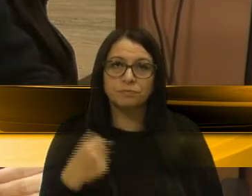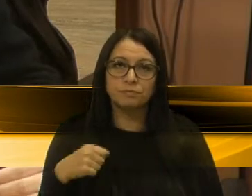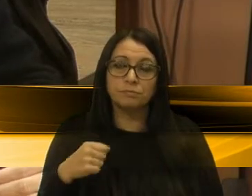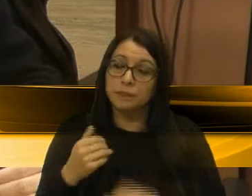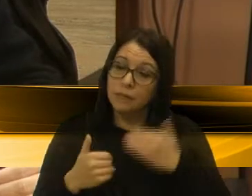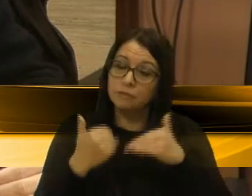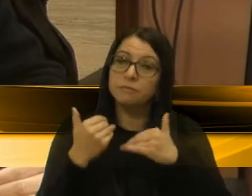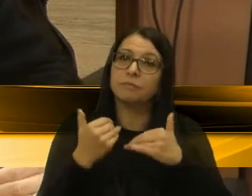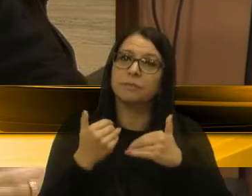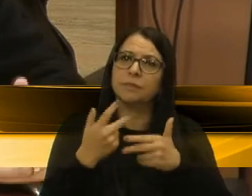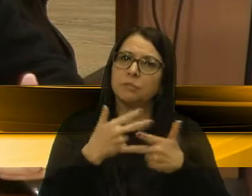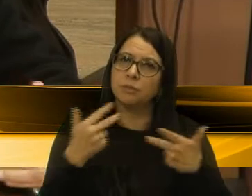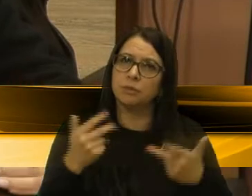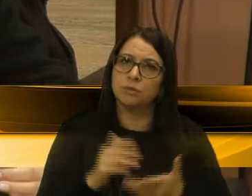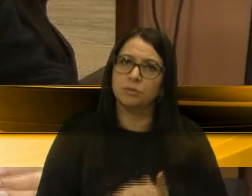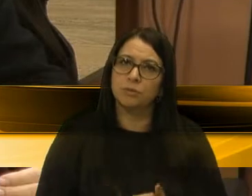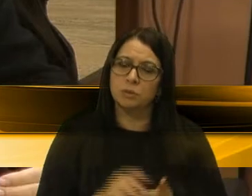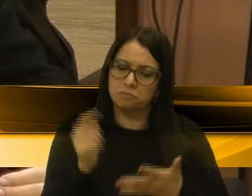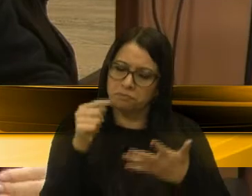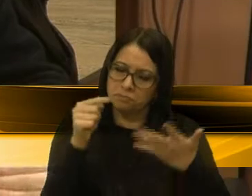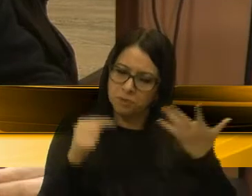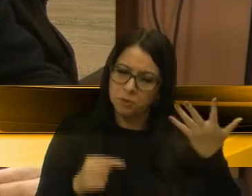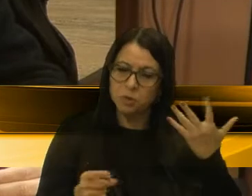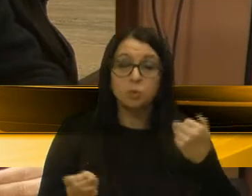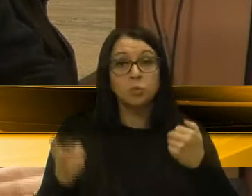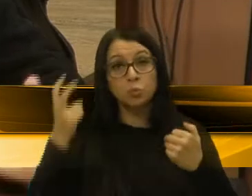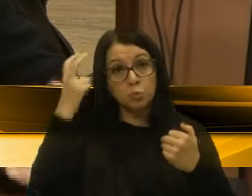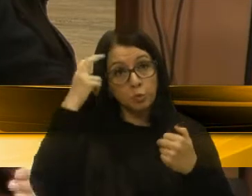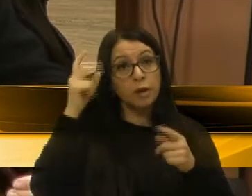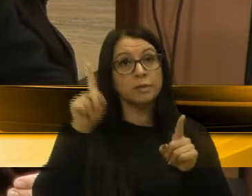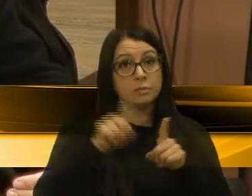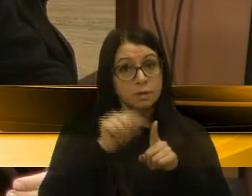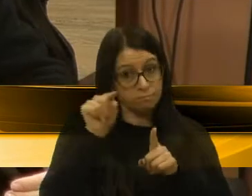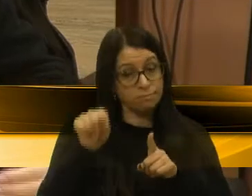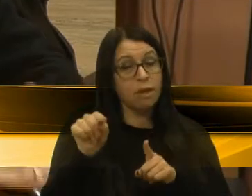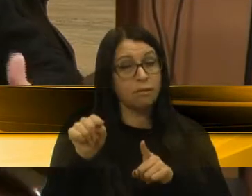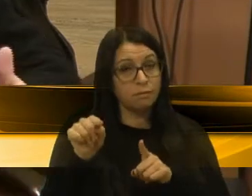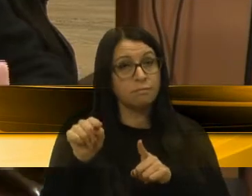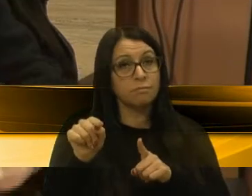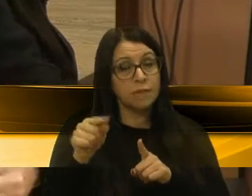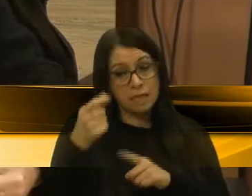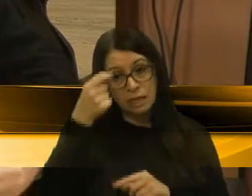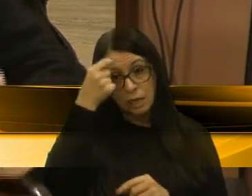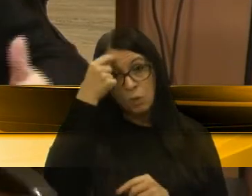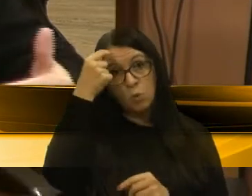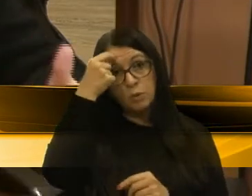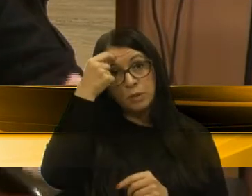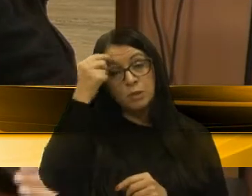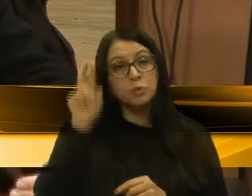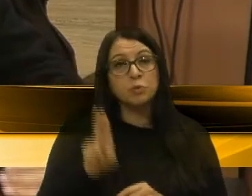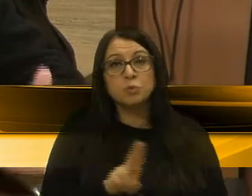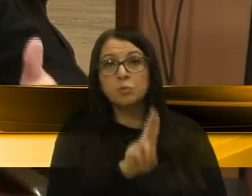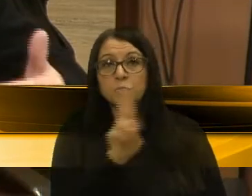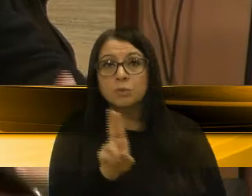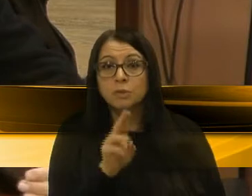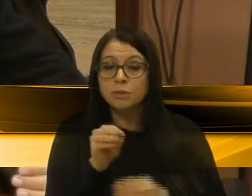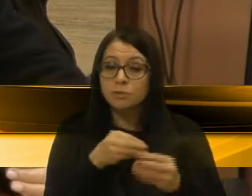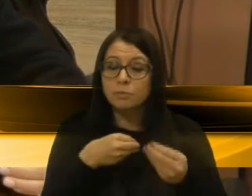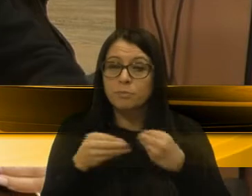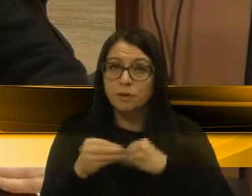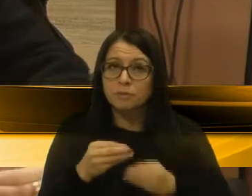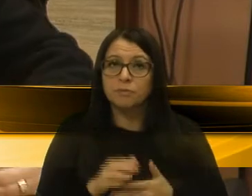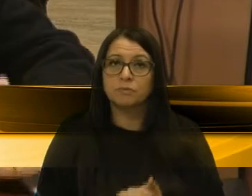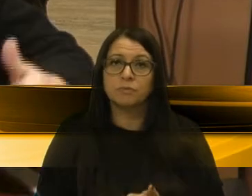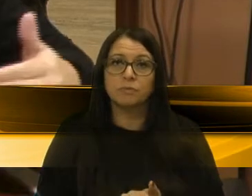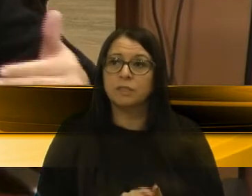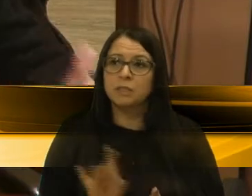avançar em muitas questões culturais, inclusive desta, da consciência da utilização do plástico.